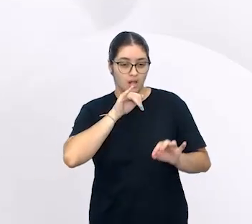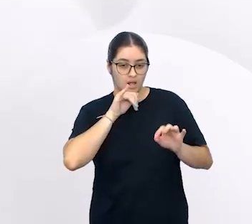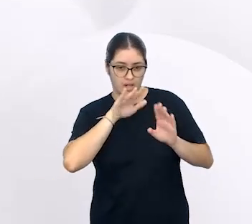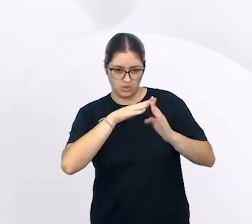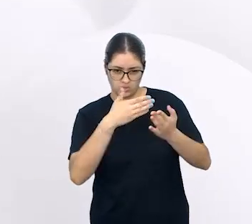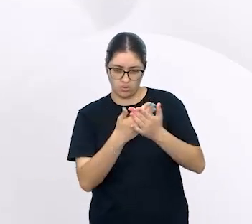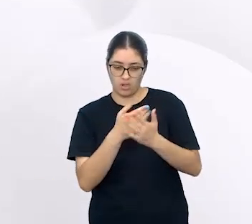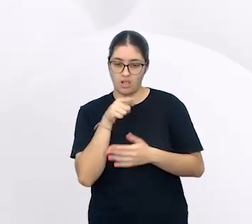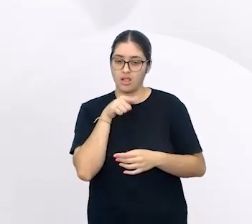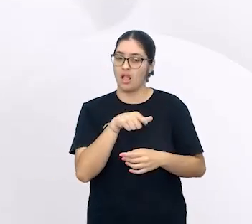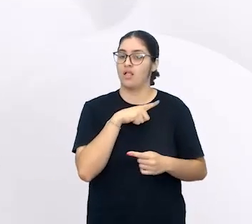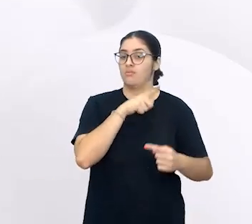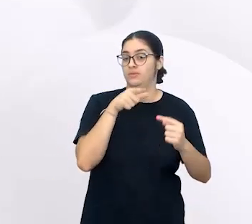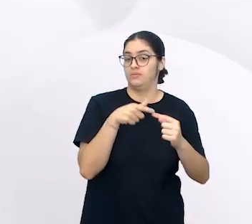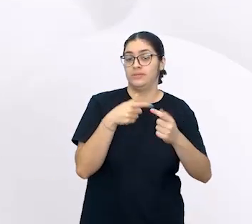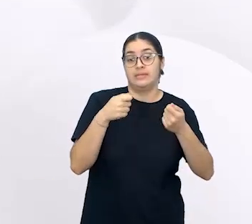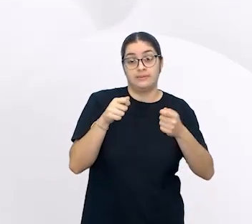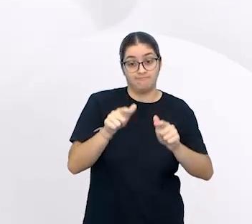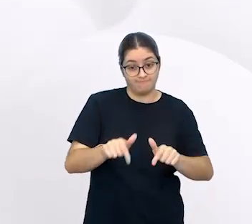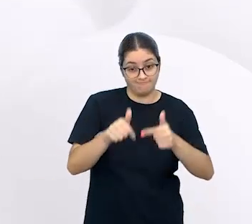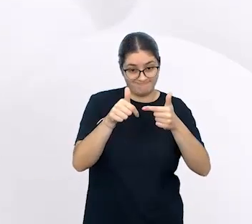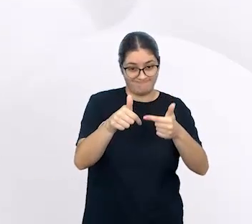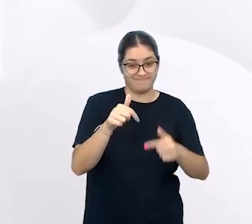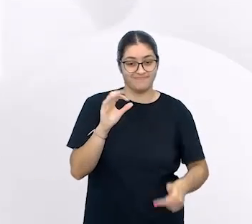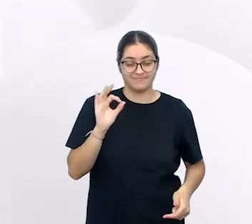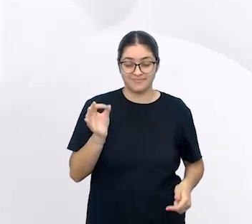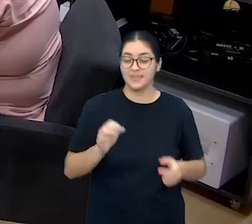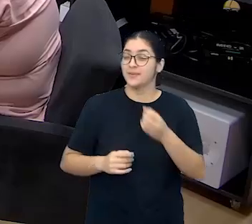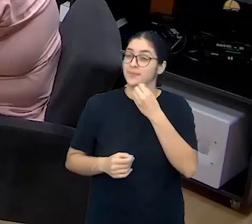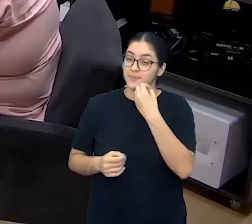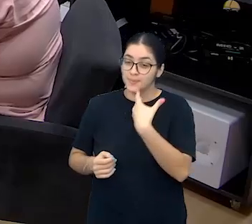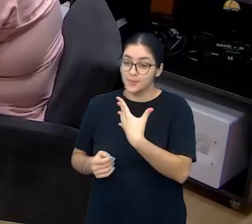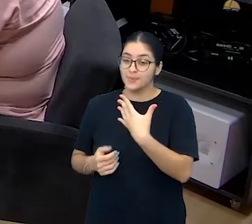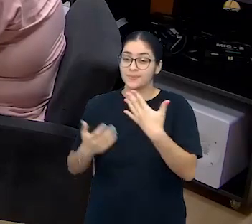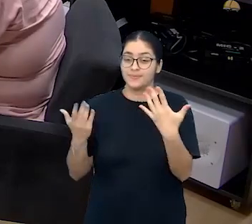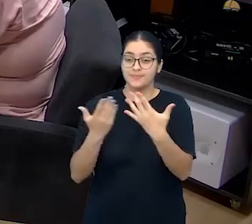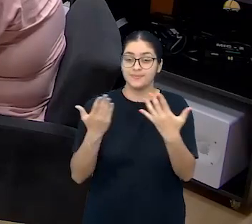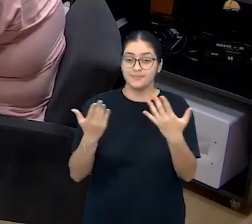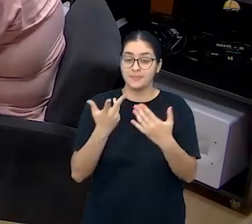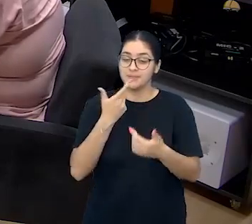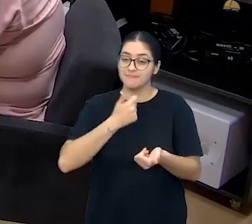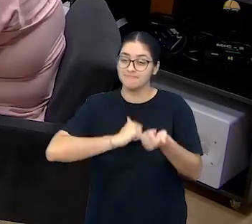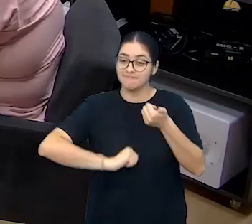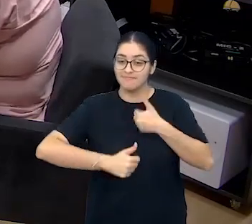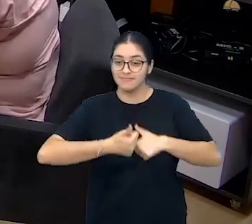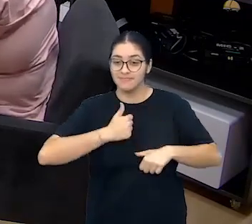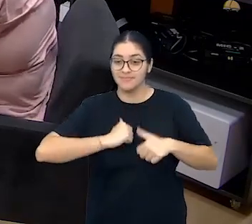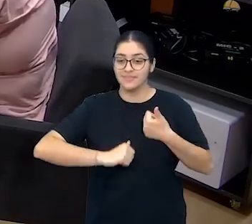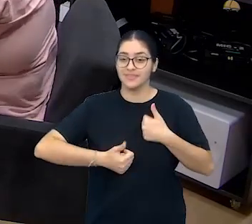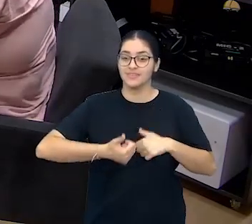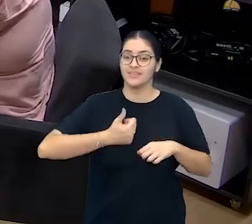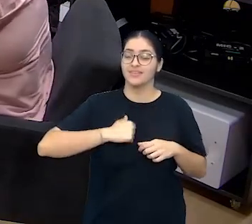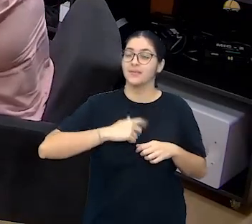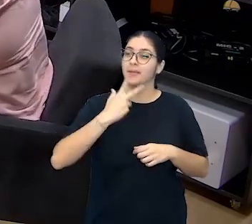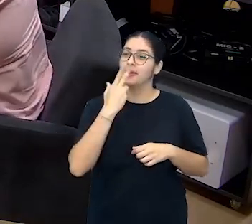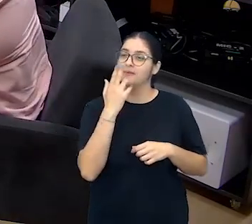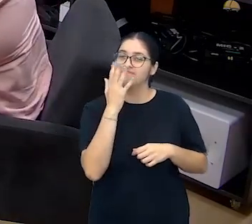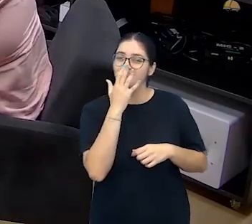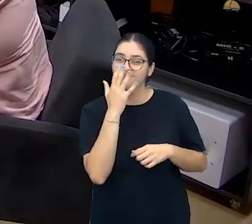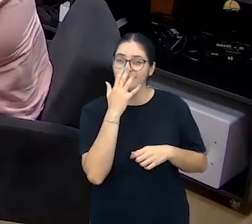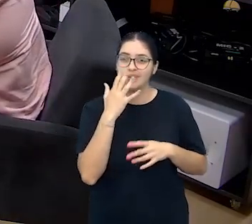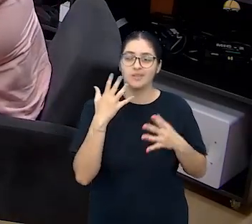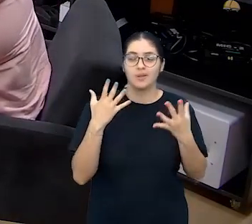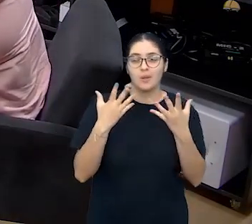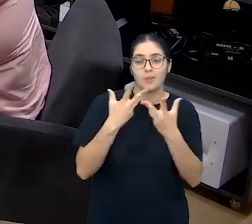né? Colocando holofote nos estudantes. muito bem, pronto, a gente está aqui num misto de ansiedade, de encantamento, de vontade de